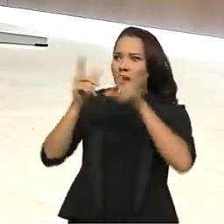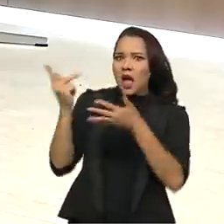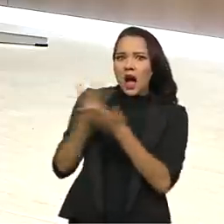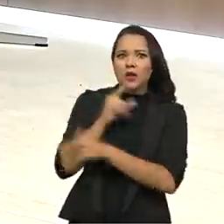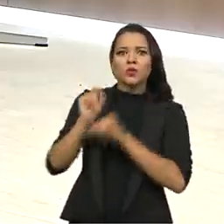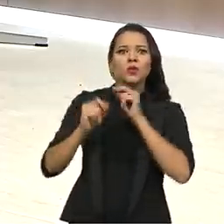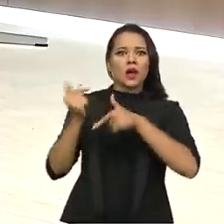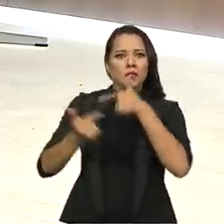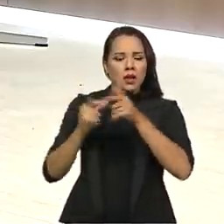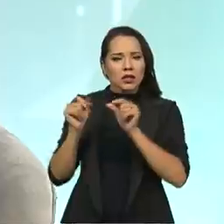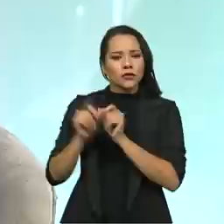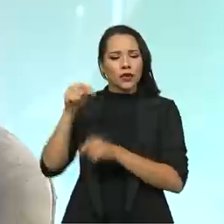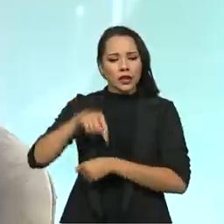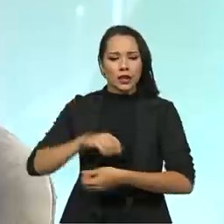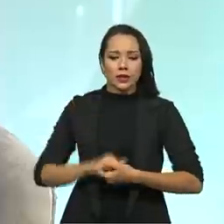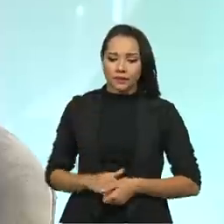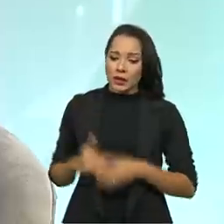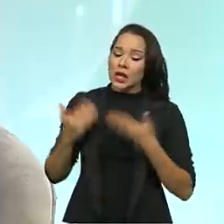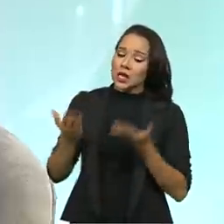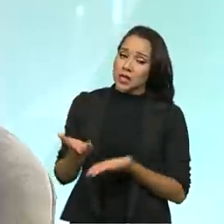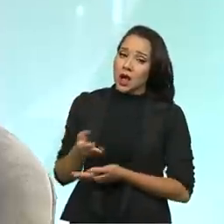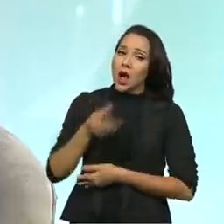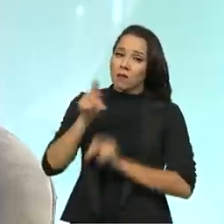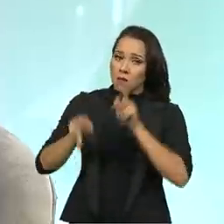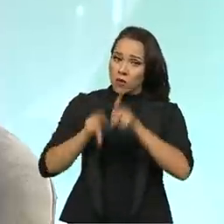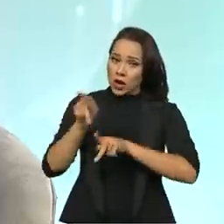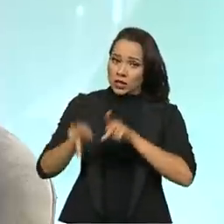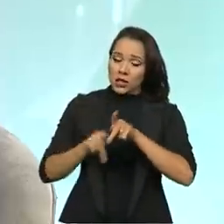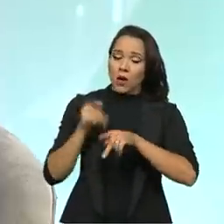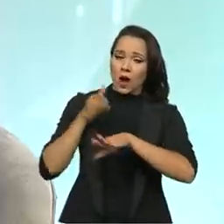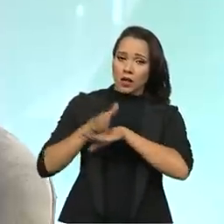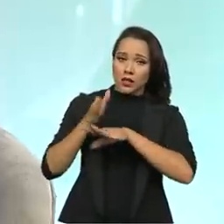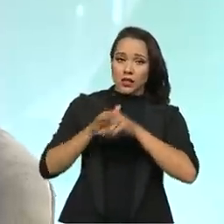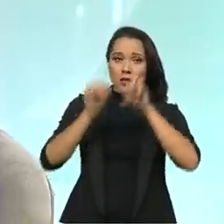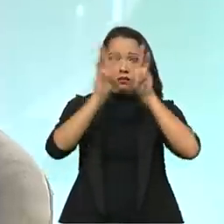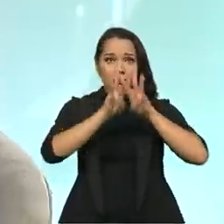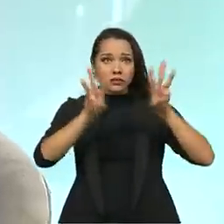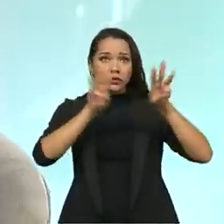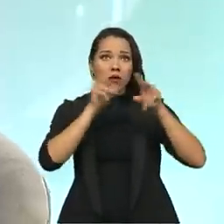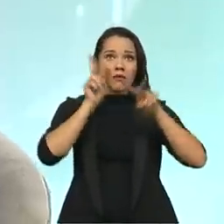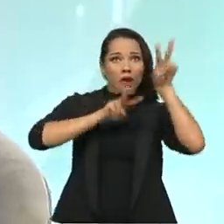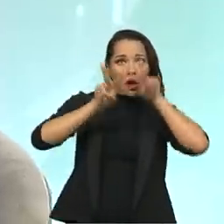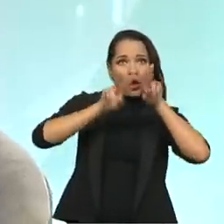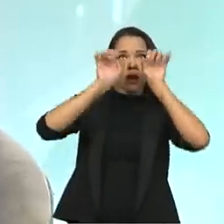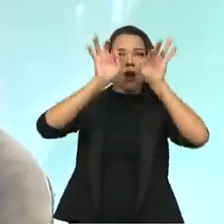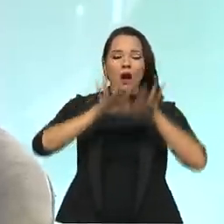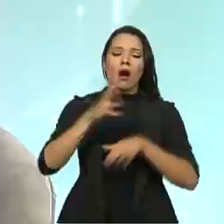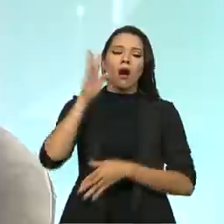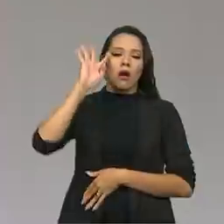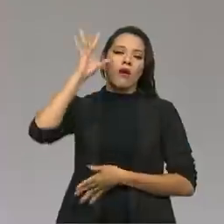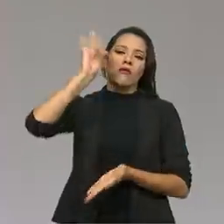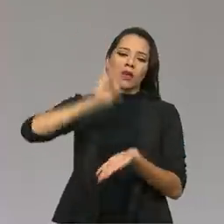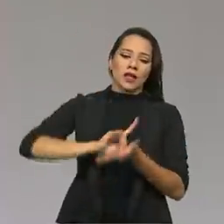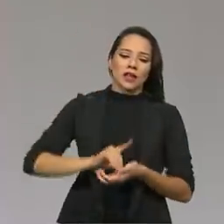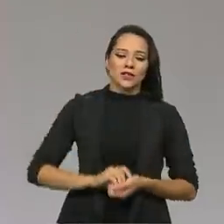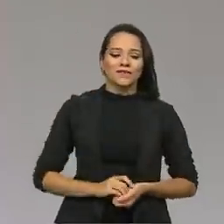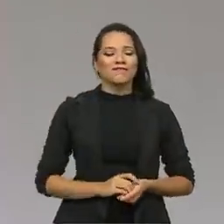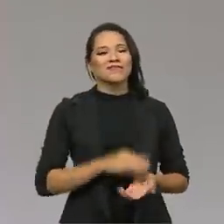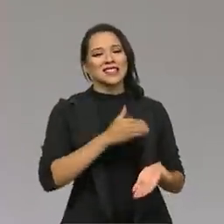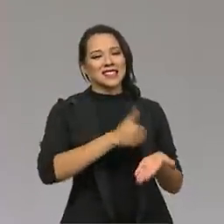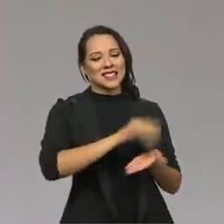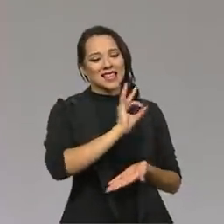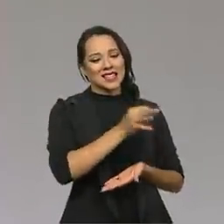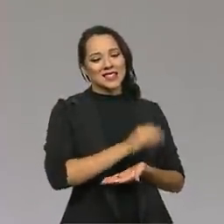trabalho que vem sendo feito. Então, eu acho que a população, acessando esses meios, elas vão poder ver a verdade dos fatos. Obrigado. Certo.